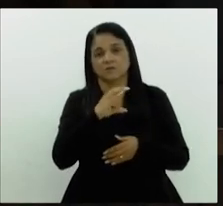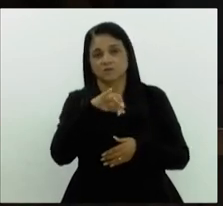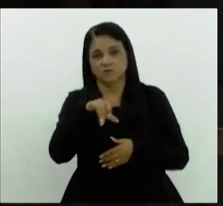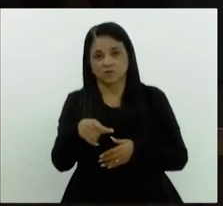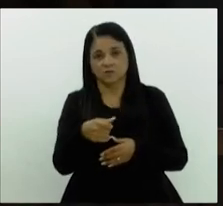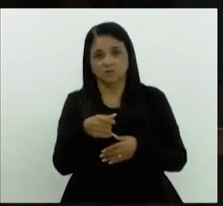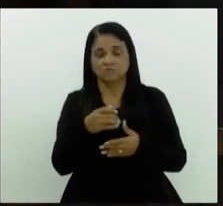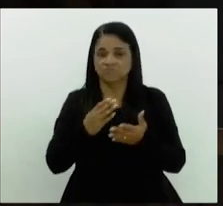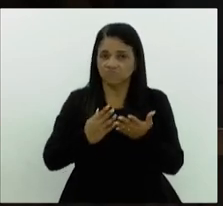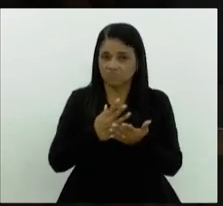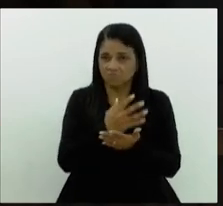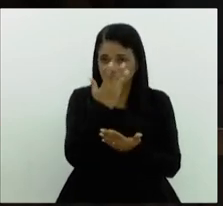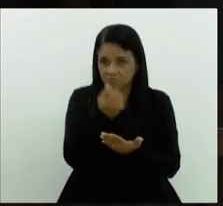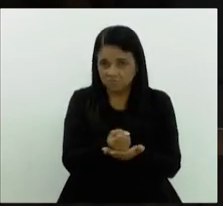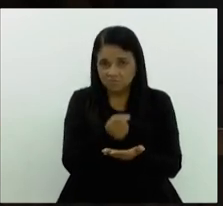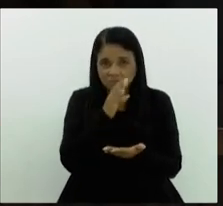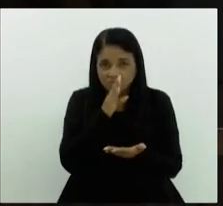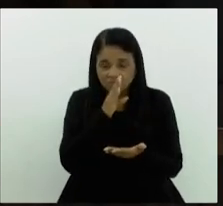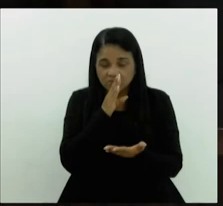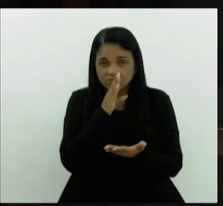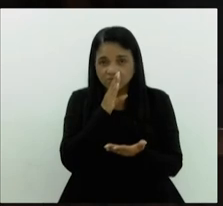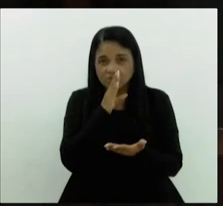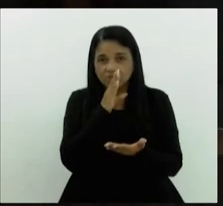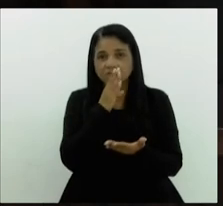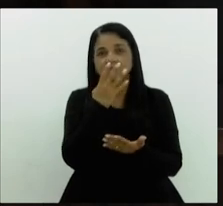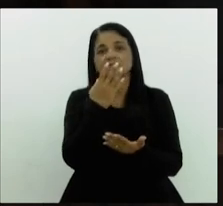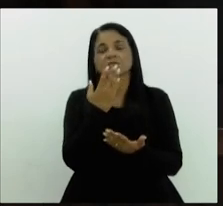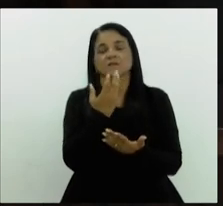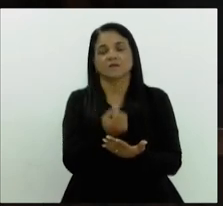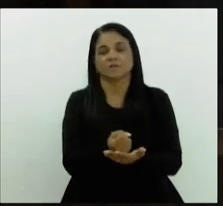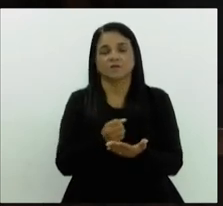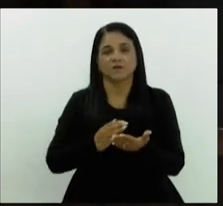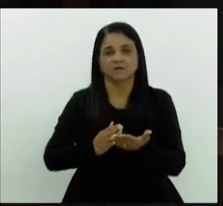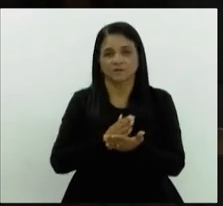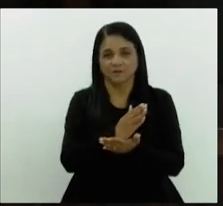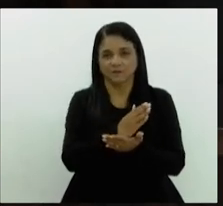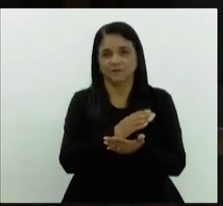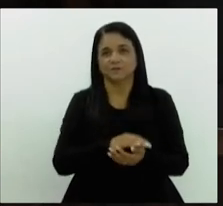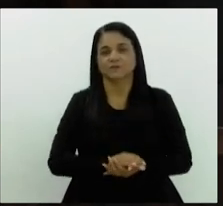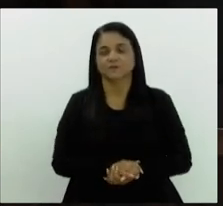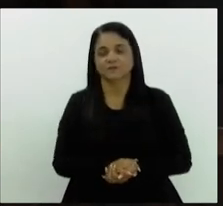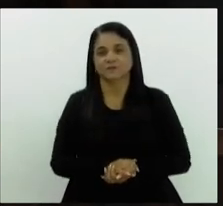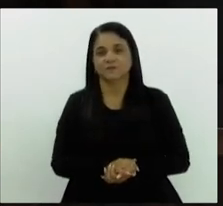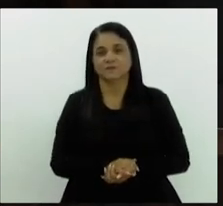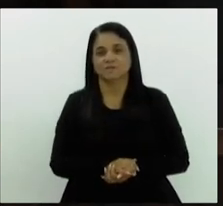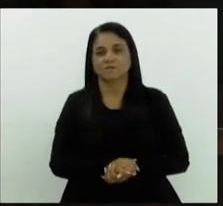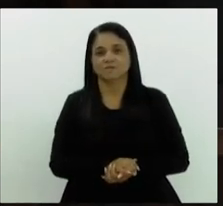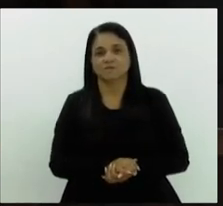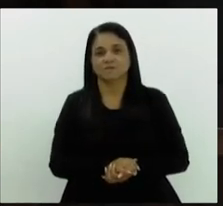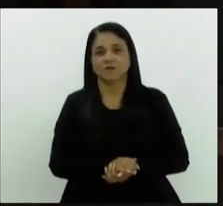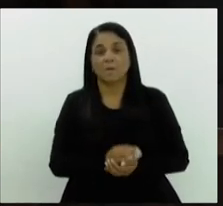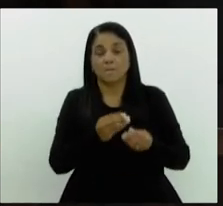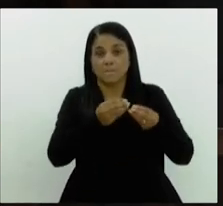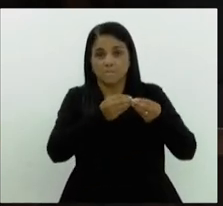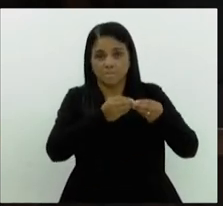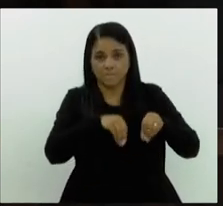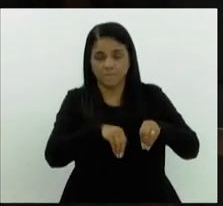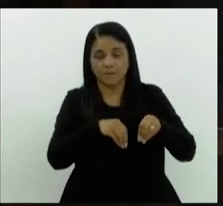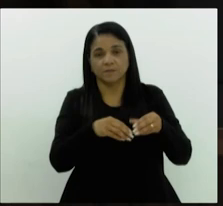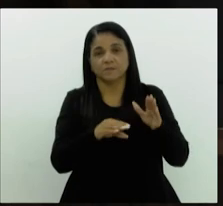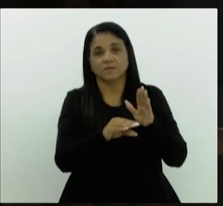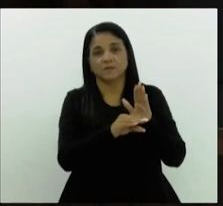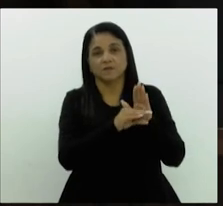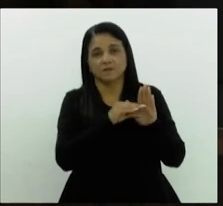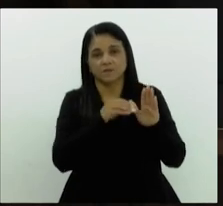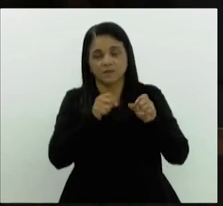senhores que aprovam, permanecem como estão, aprovado. Ficam prejudicadas as emendas de